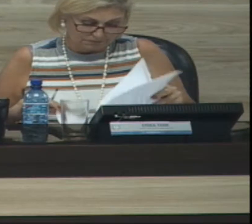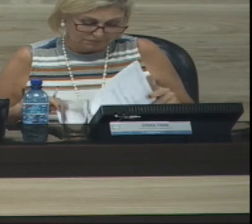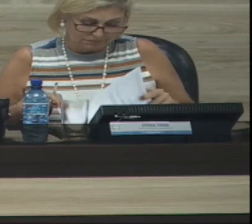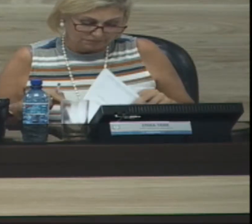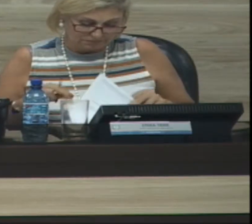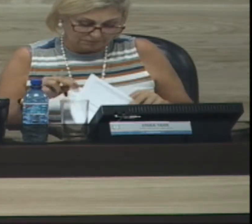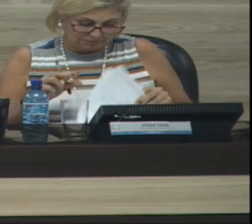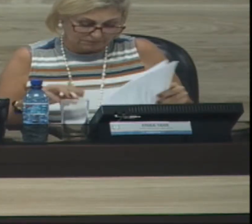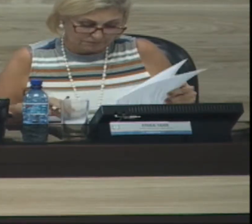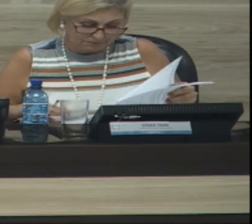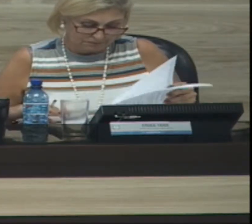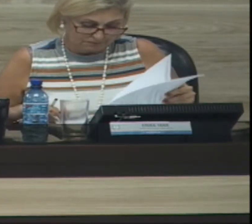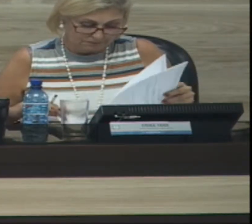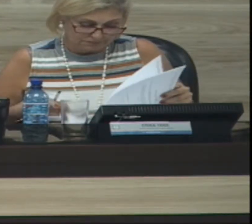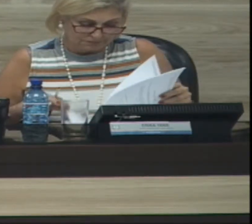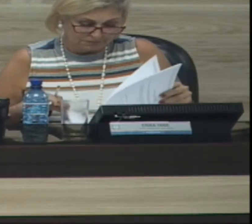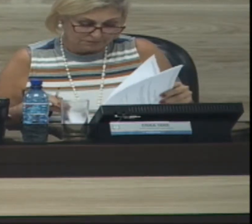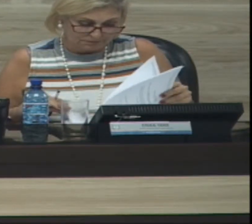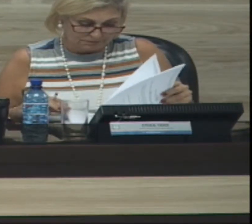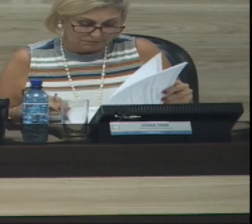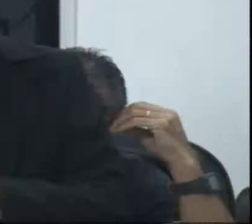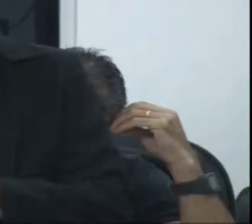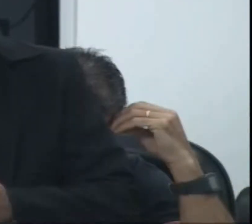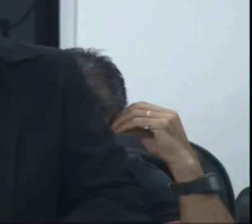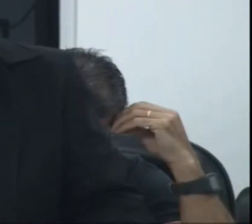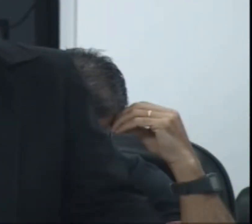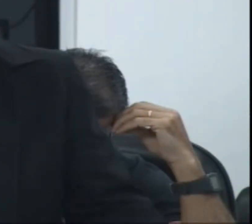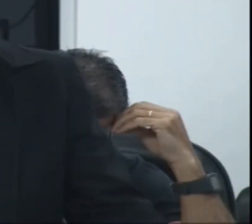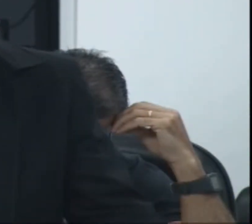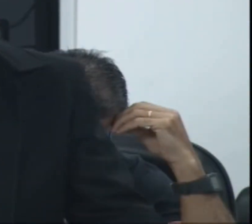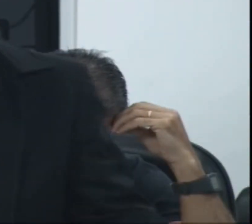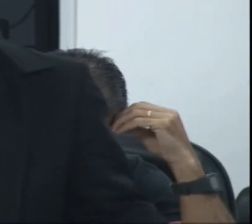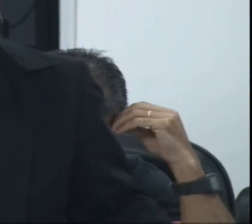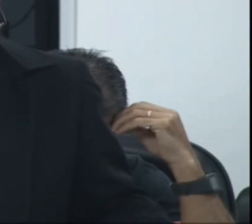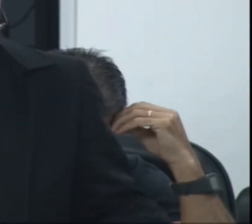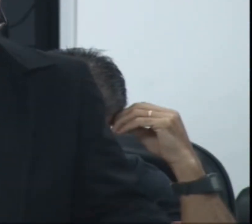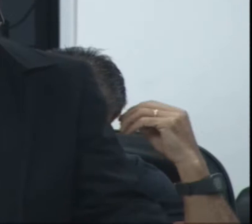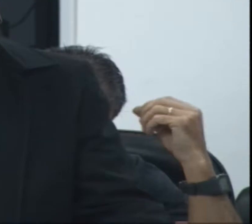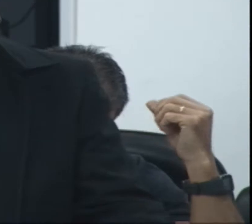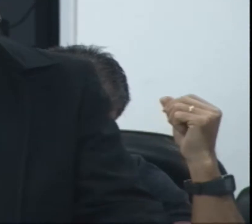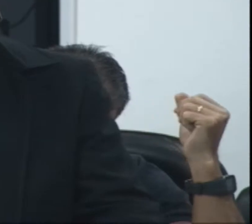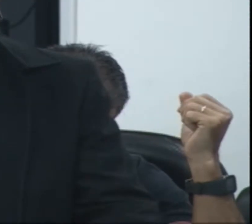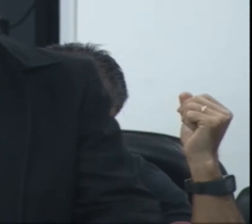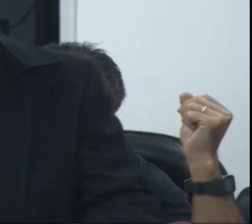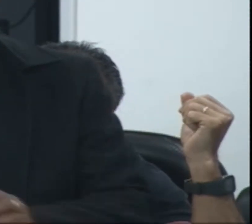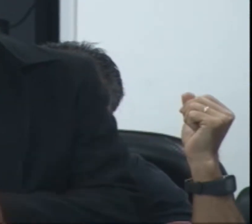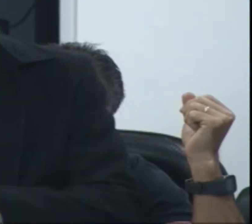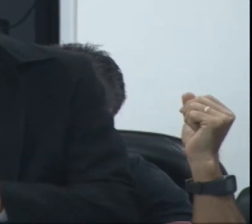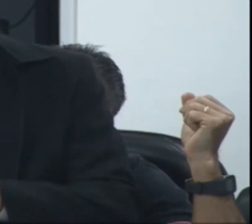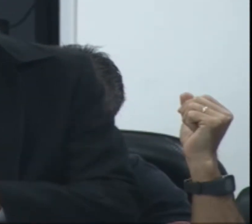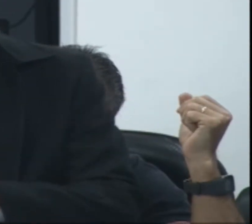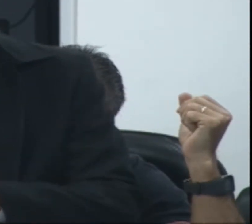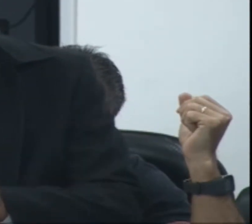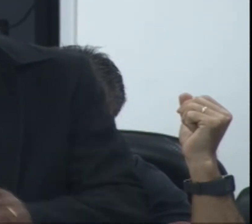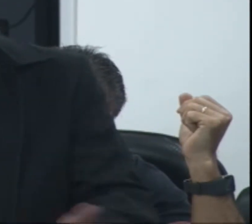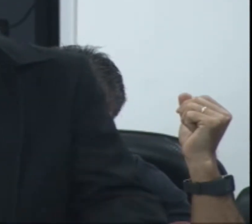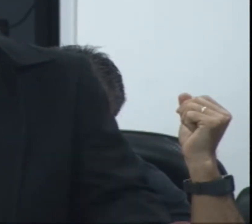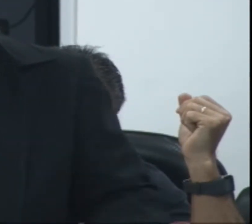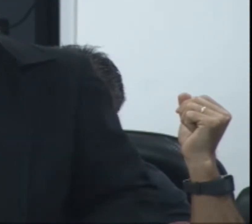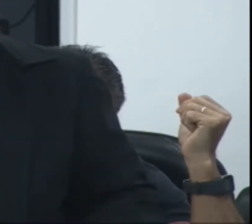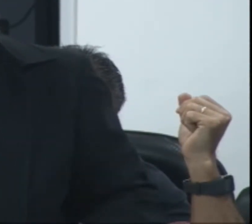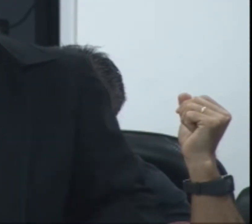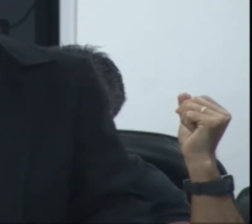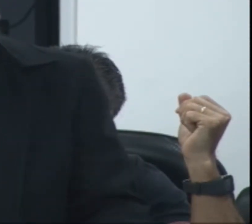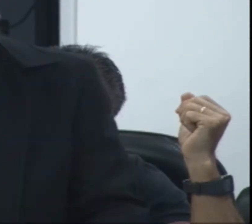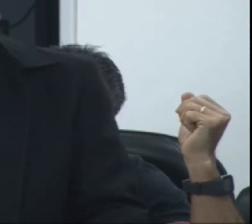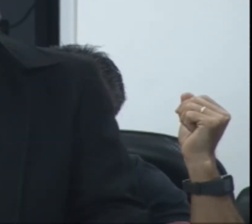plenário. Parte justificativa de voto, Vaguinho de Santa Luzia. Somente para agradecer o voto favorável dos novos vereadores e dizer assim